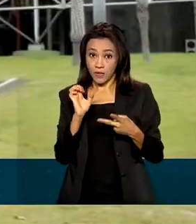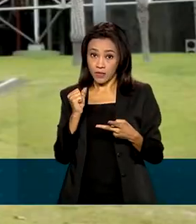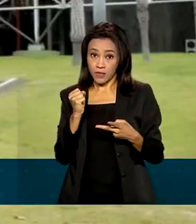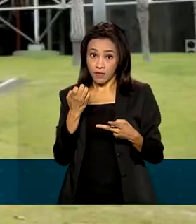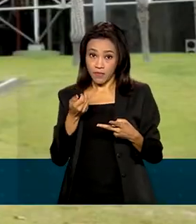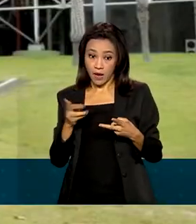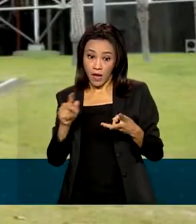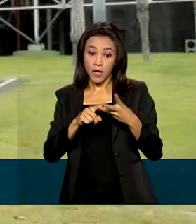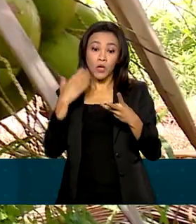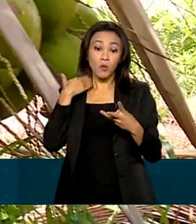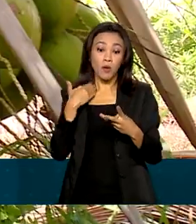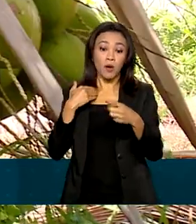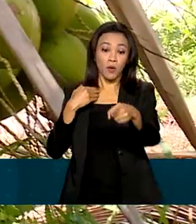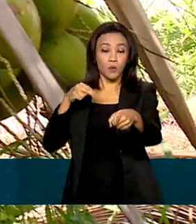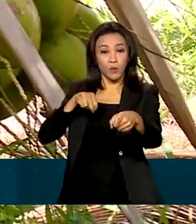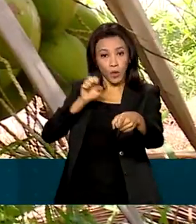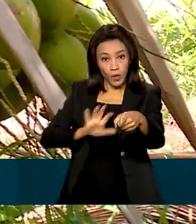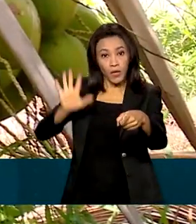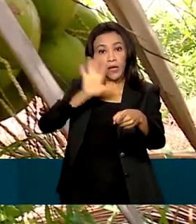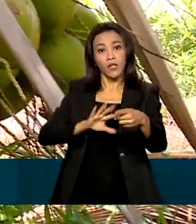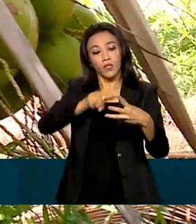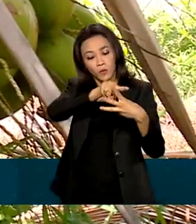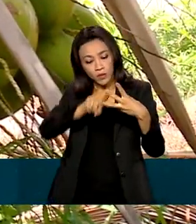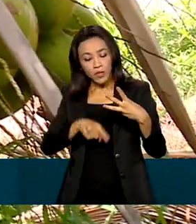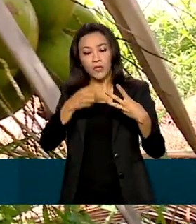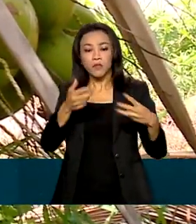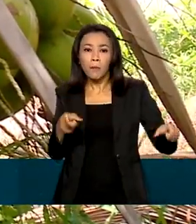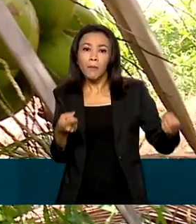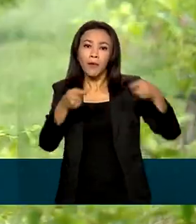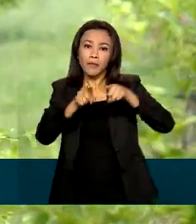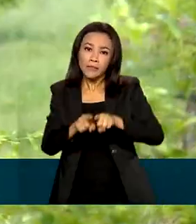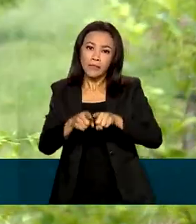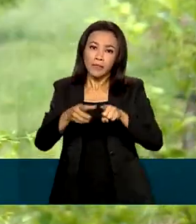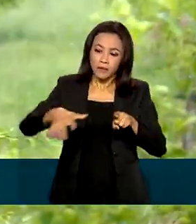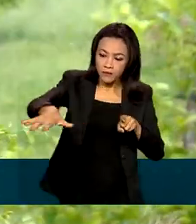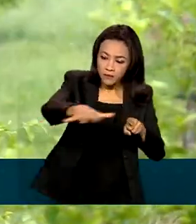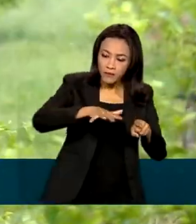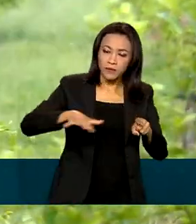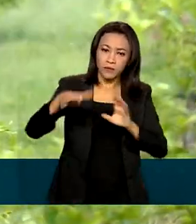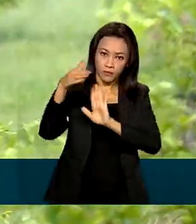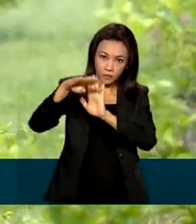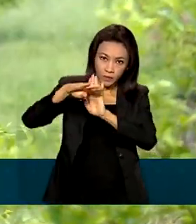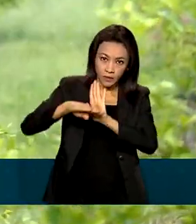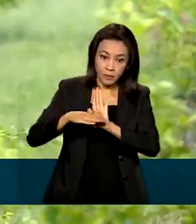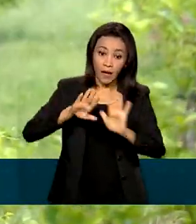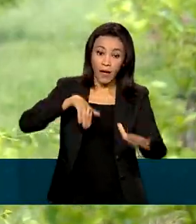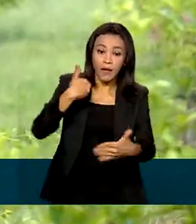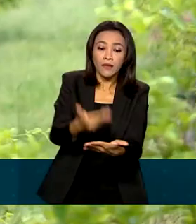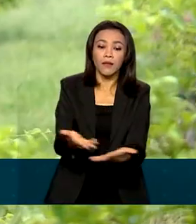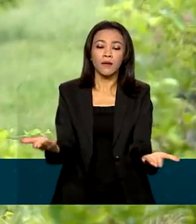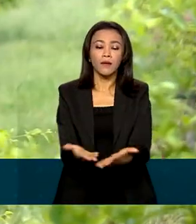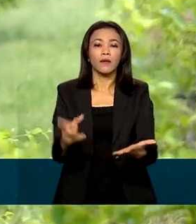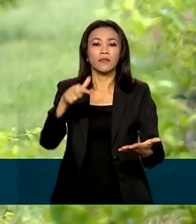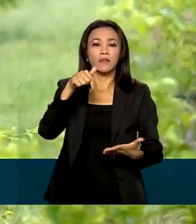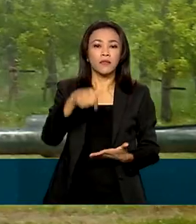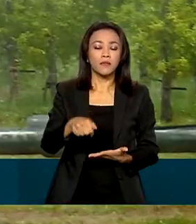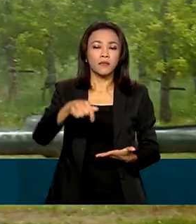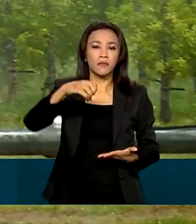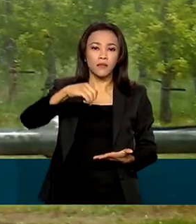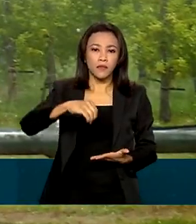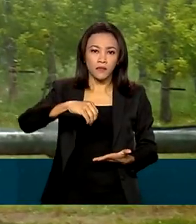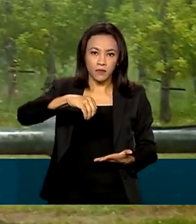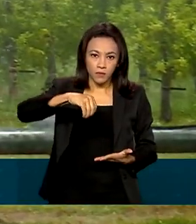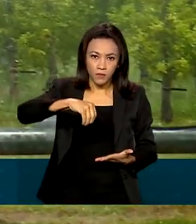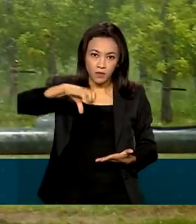do Nordeste também são parceiros do AgroNordeste Digital. Até agora, foram feitas 709 mil